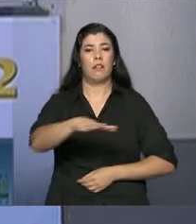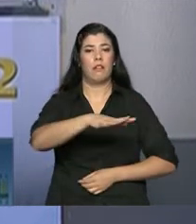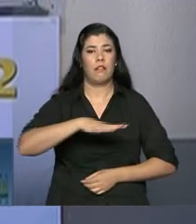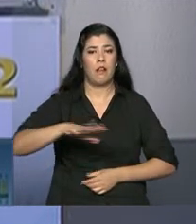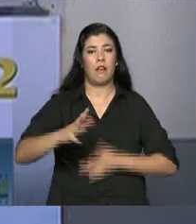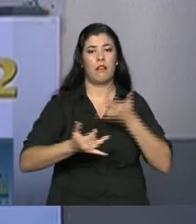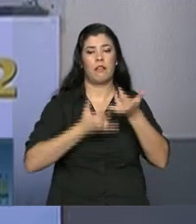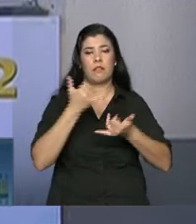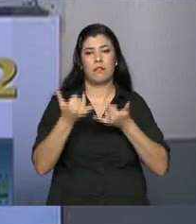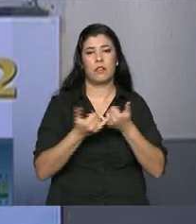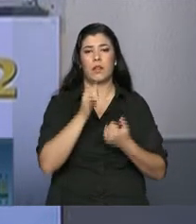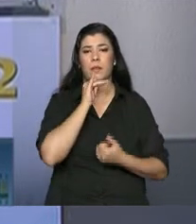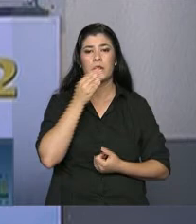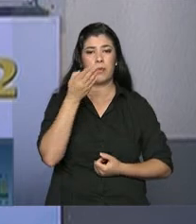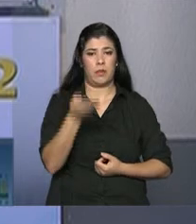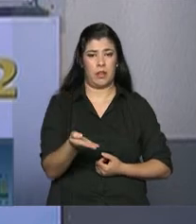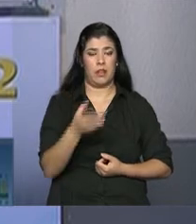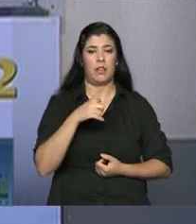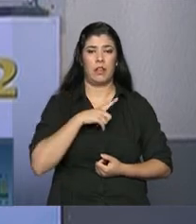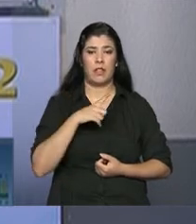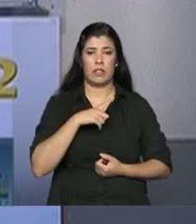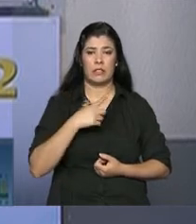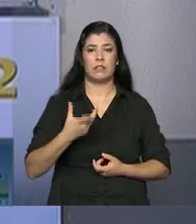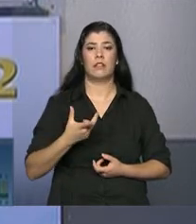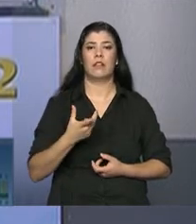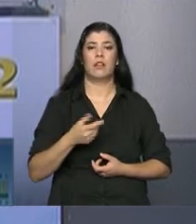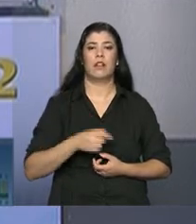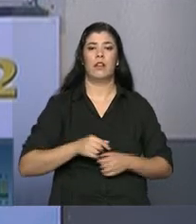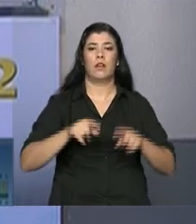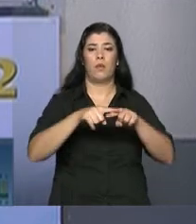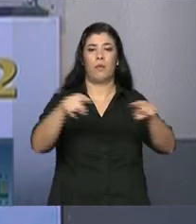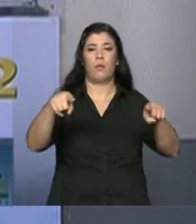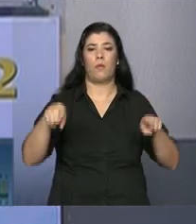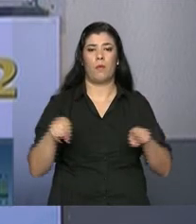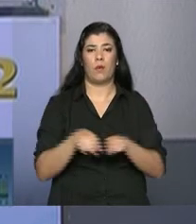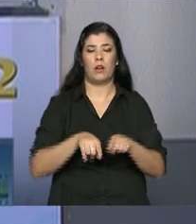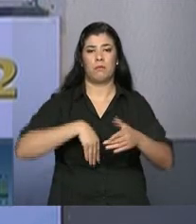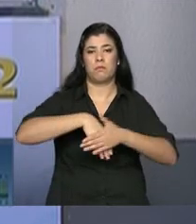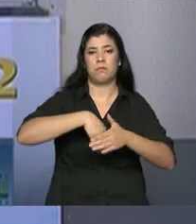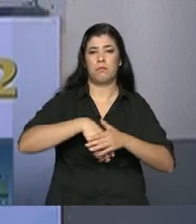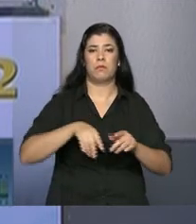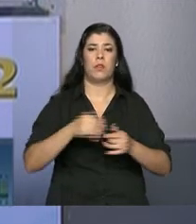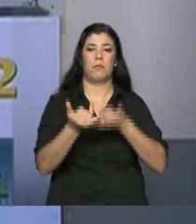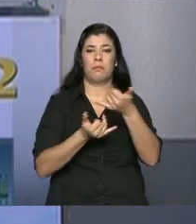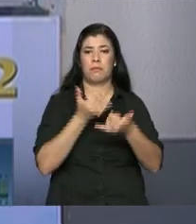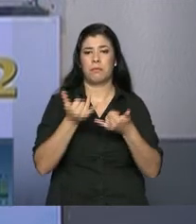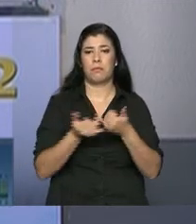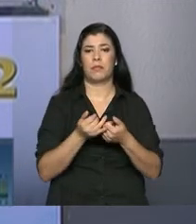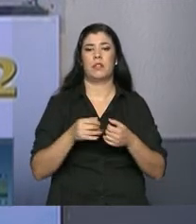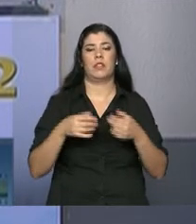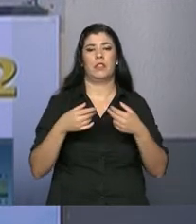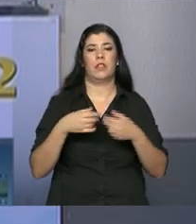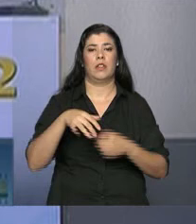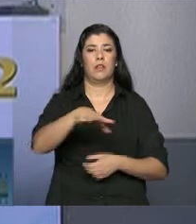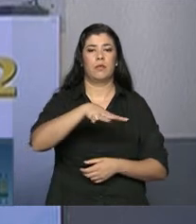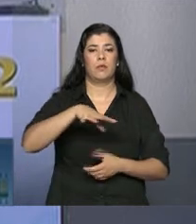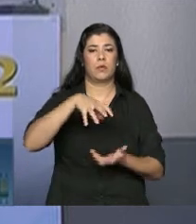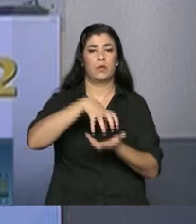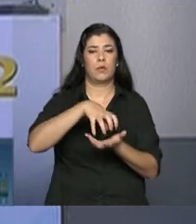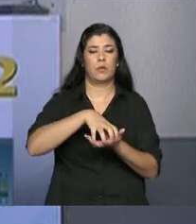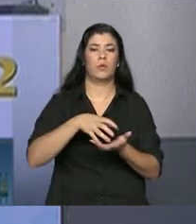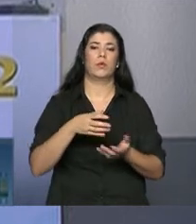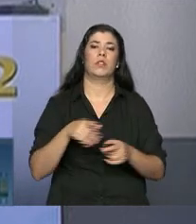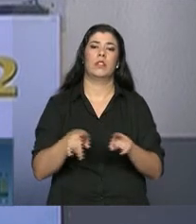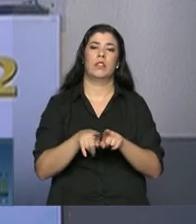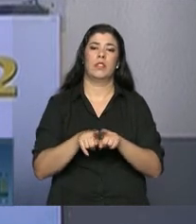moradores. Esse condomínio Volterra dispõe de um campo de futebol, playground, um centro comunitário e sem vagas de